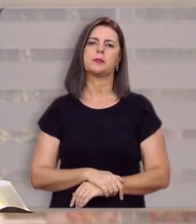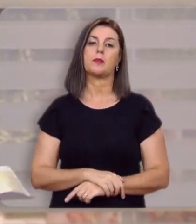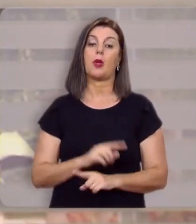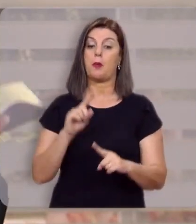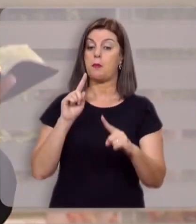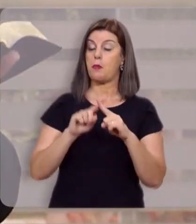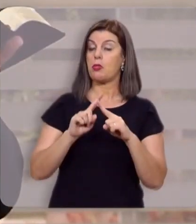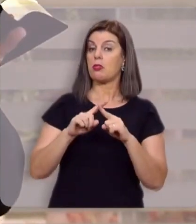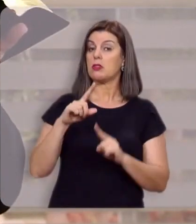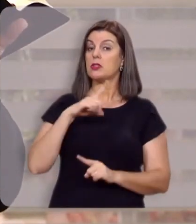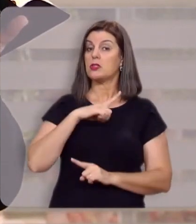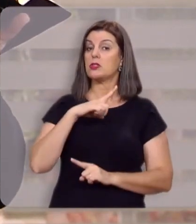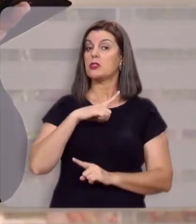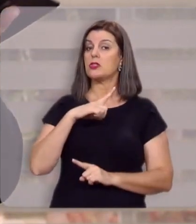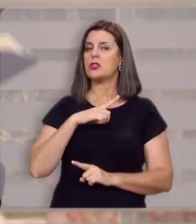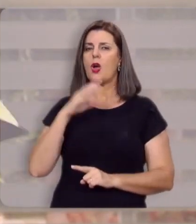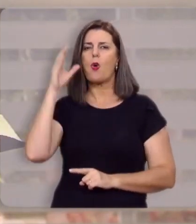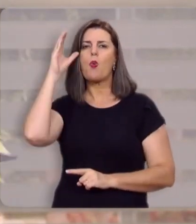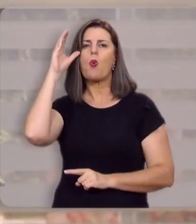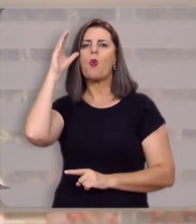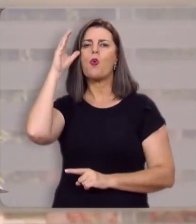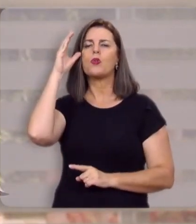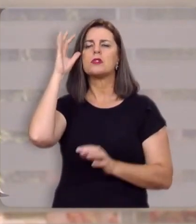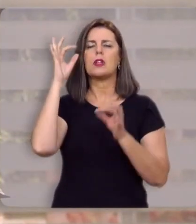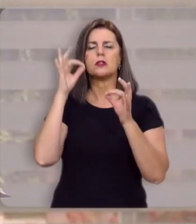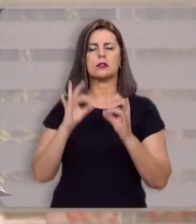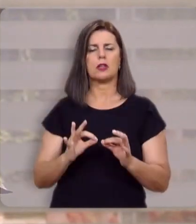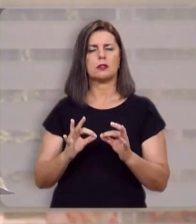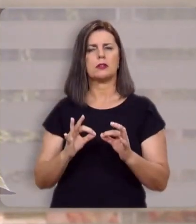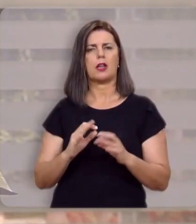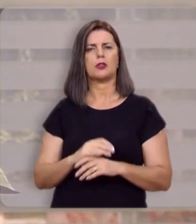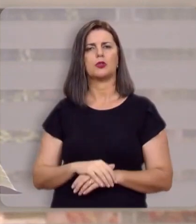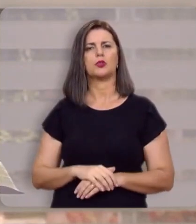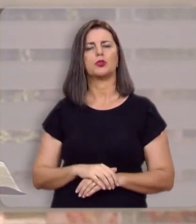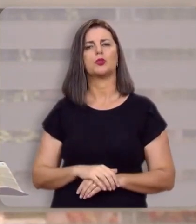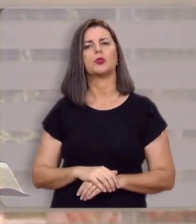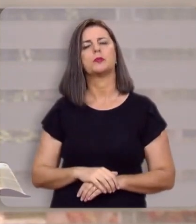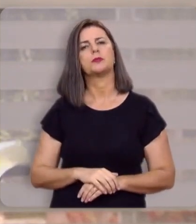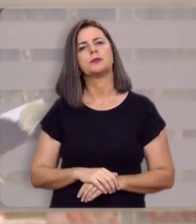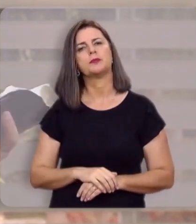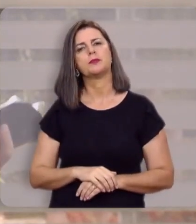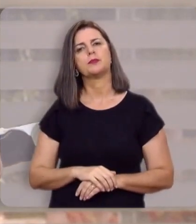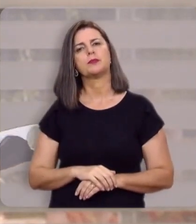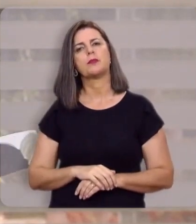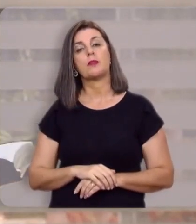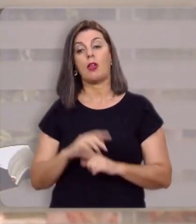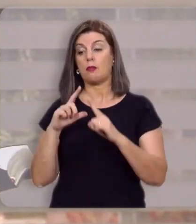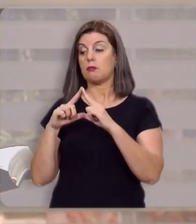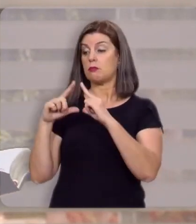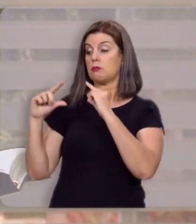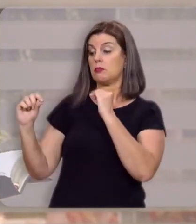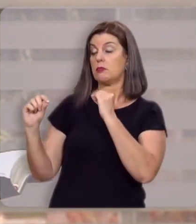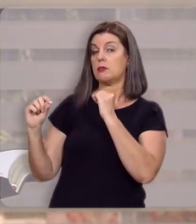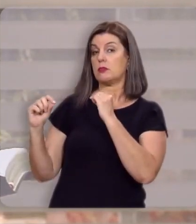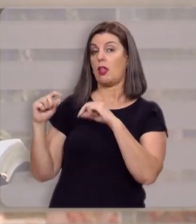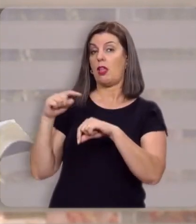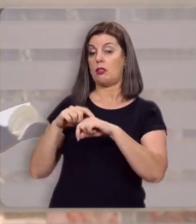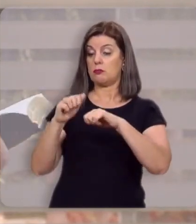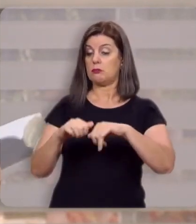Porque tinha a consciência do dever cumprido. E ele sai desta audiência,